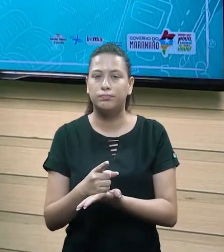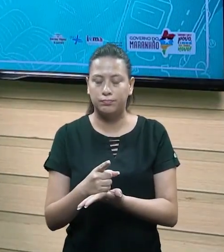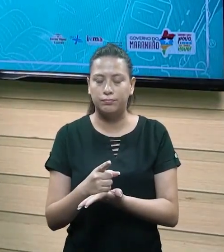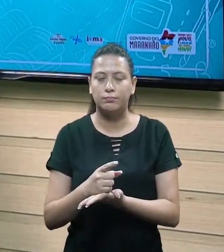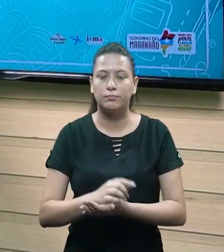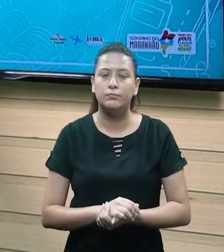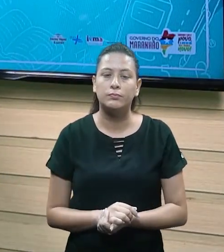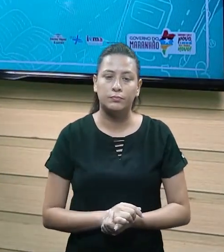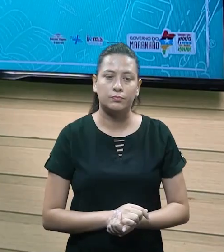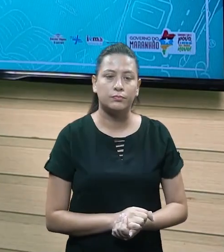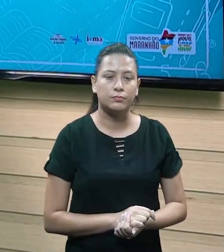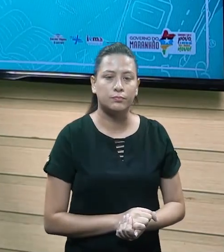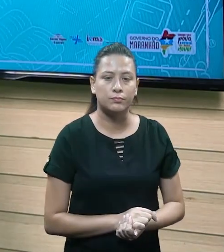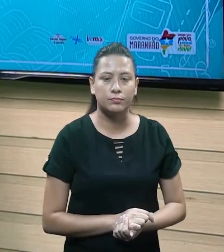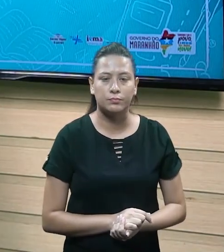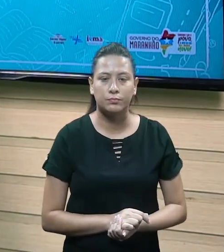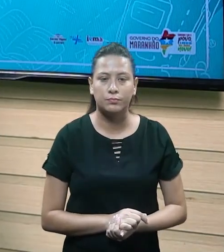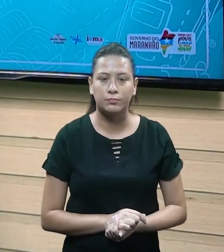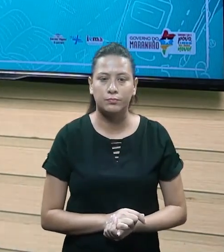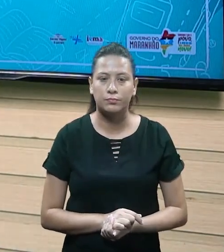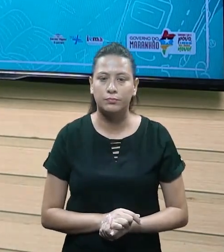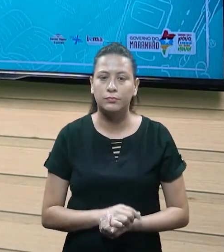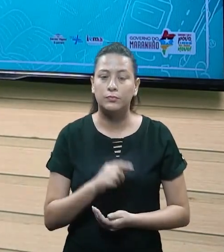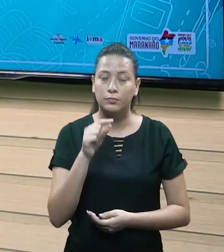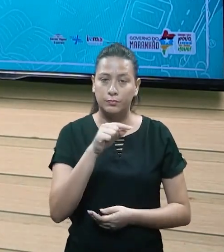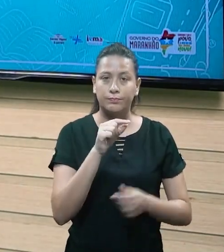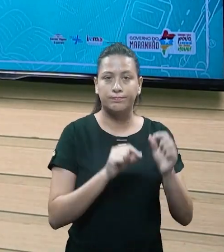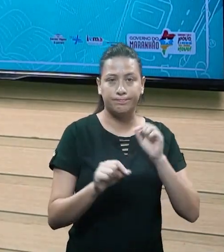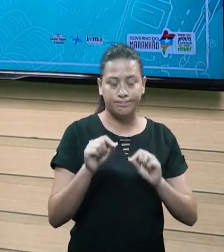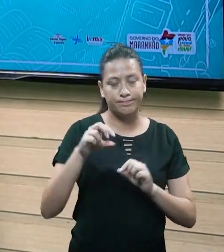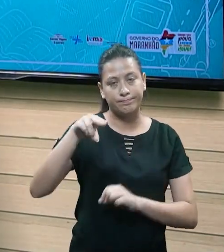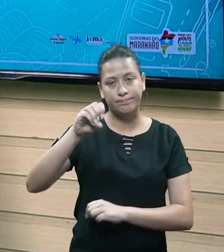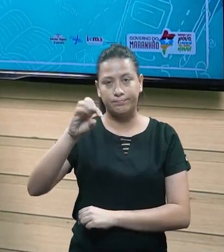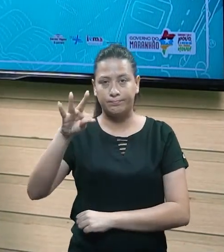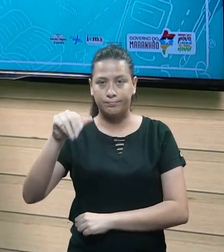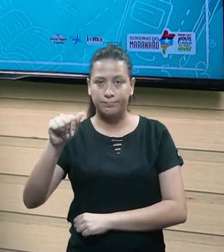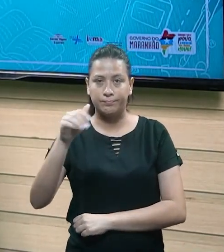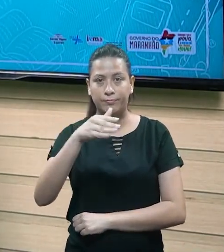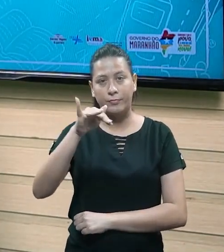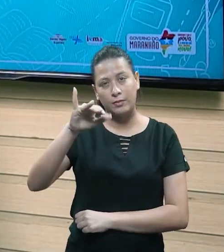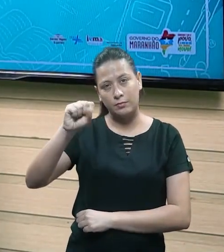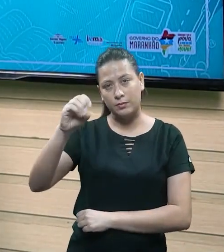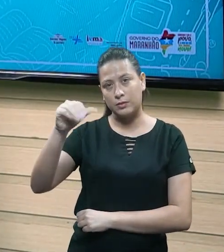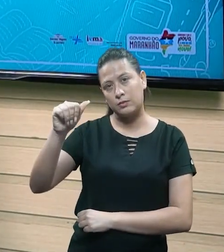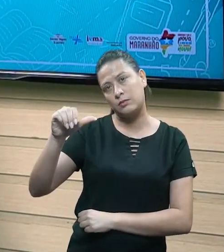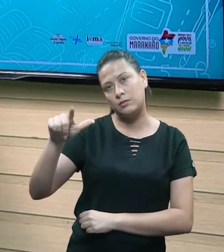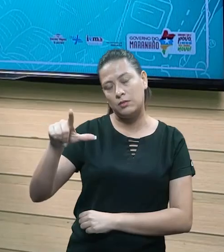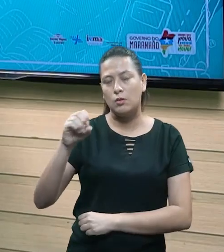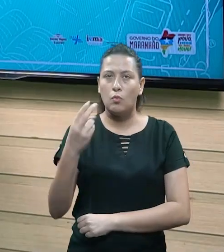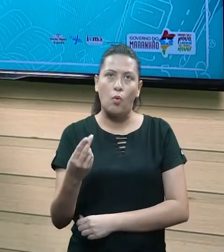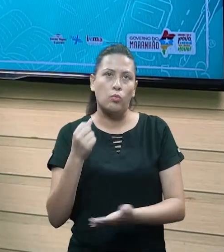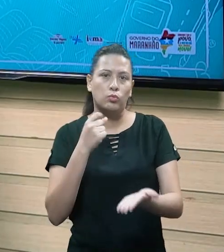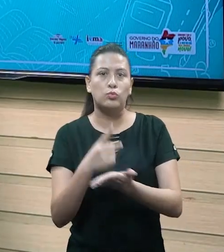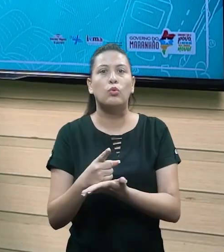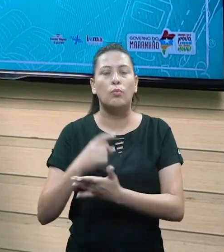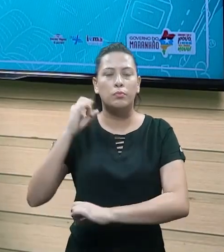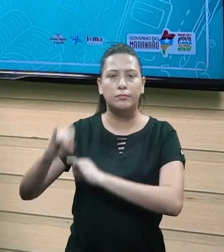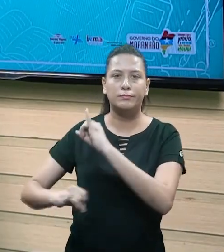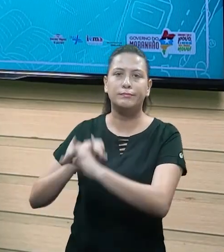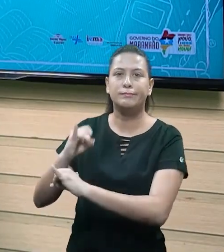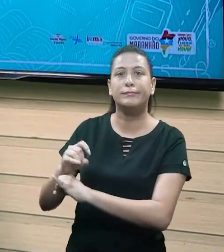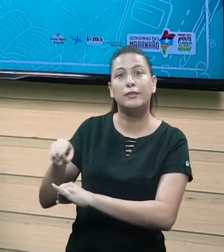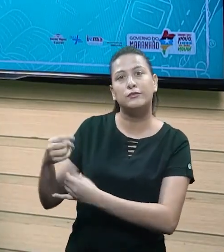válidos para comprovar que aquele produto foi adquirido, a nossa nota fiscal. Como, por exemplo, quando compramos algum produto pela internet,